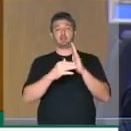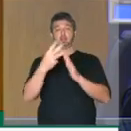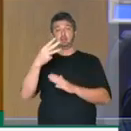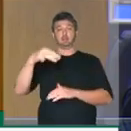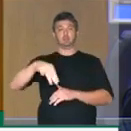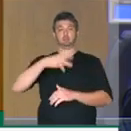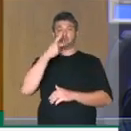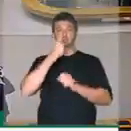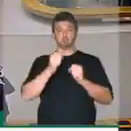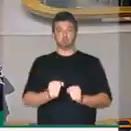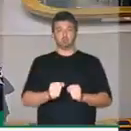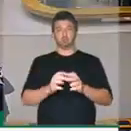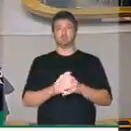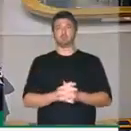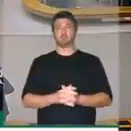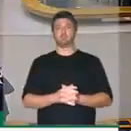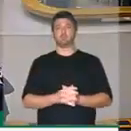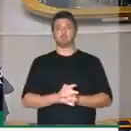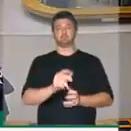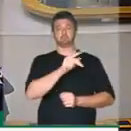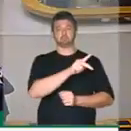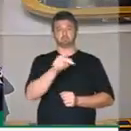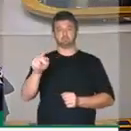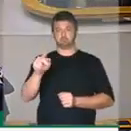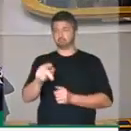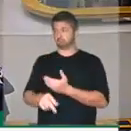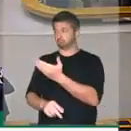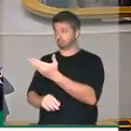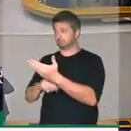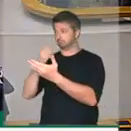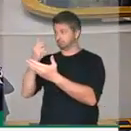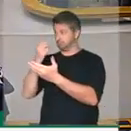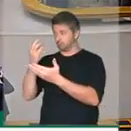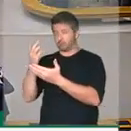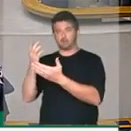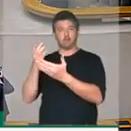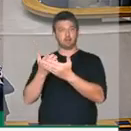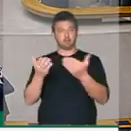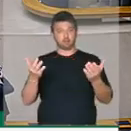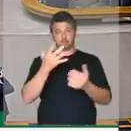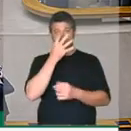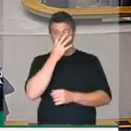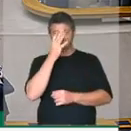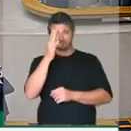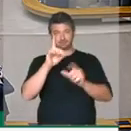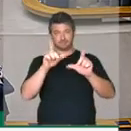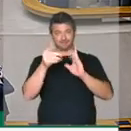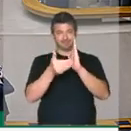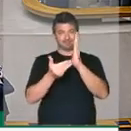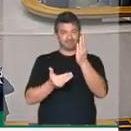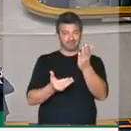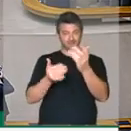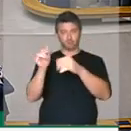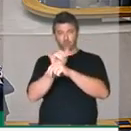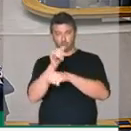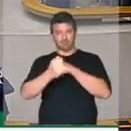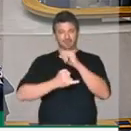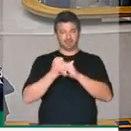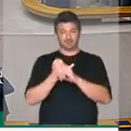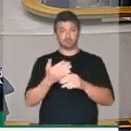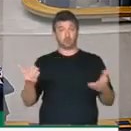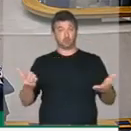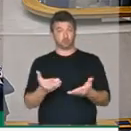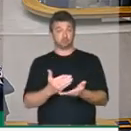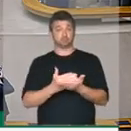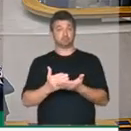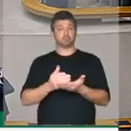Três minutos. Presidente, colegas, deputados, a todos que estão nos assistindo pela TV Câmara, hoje